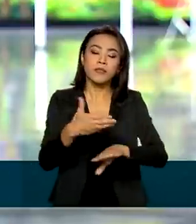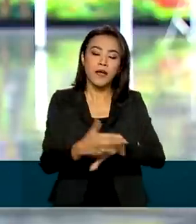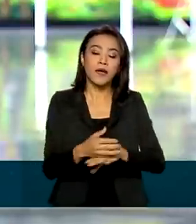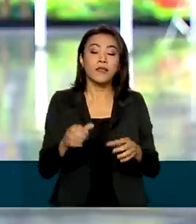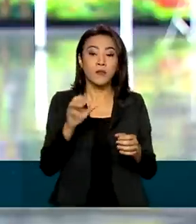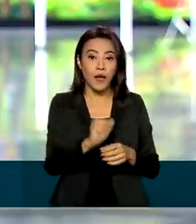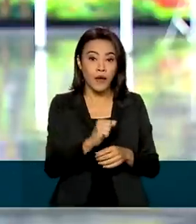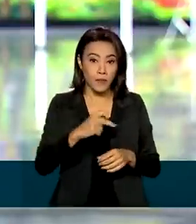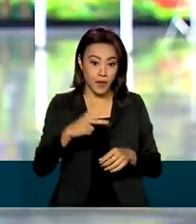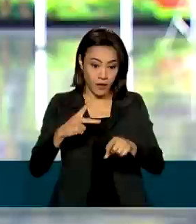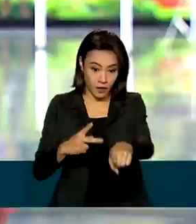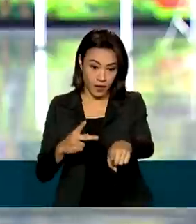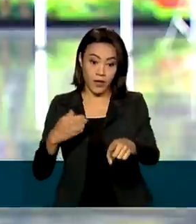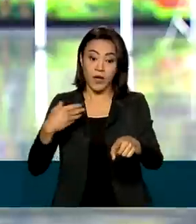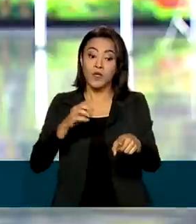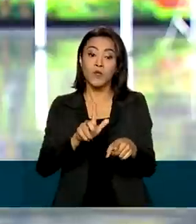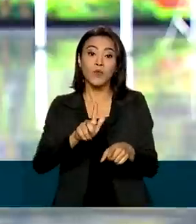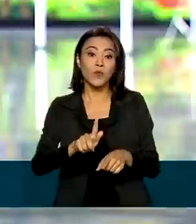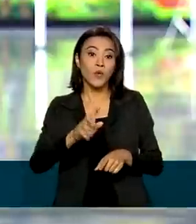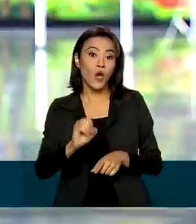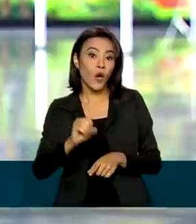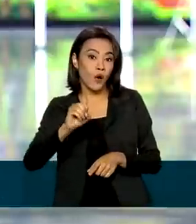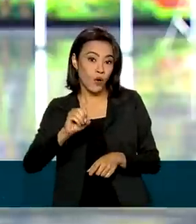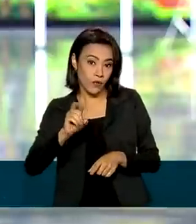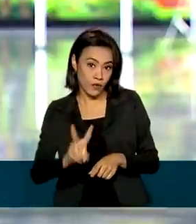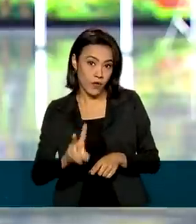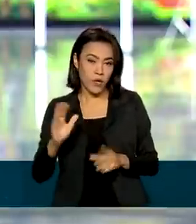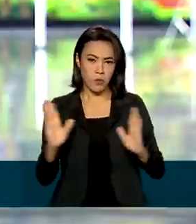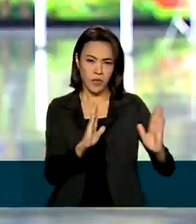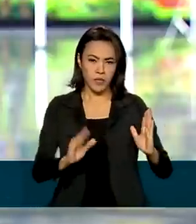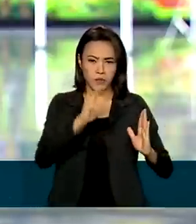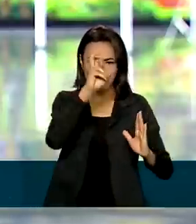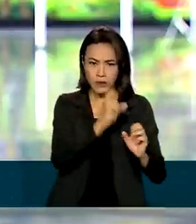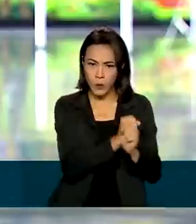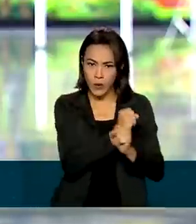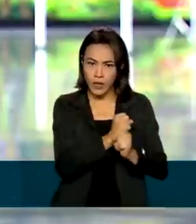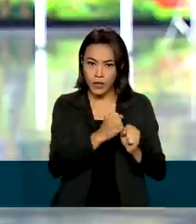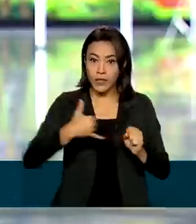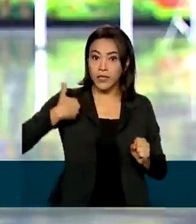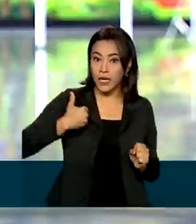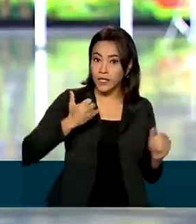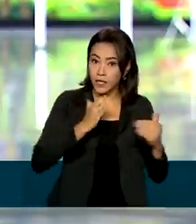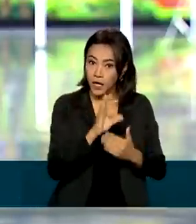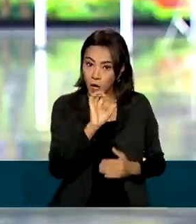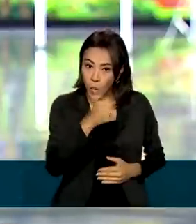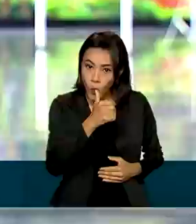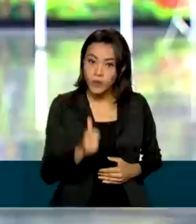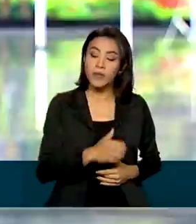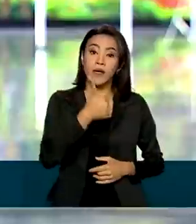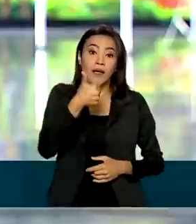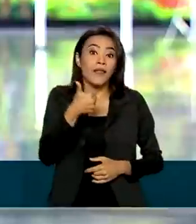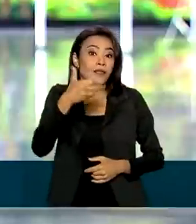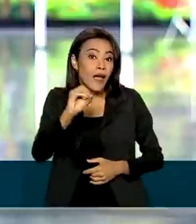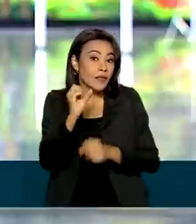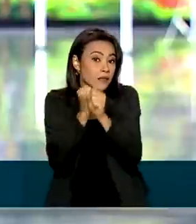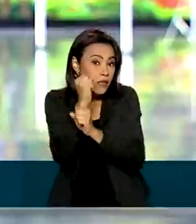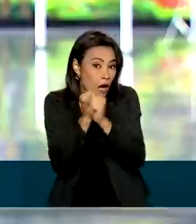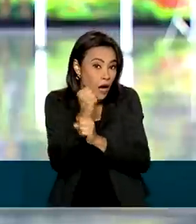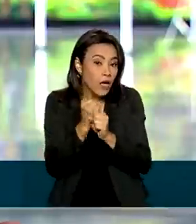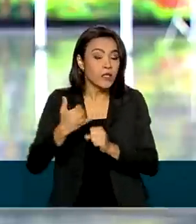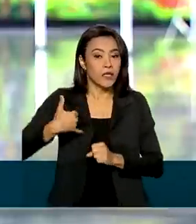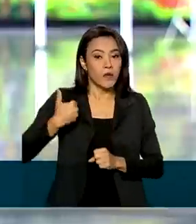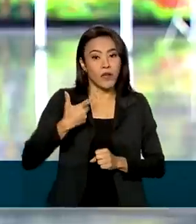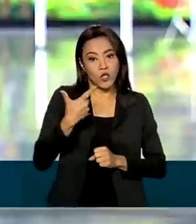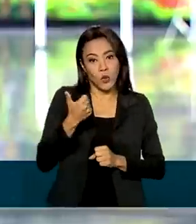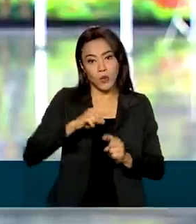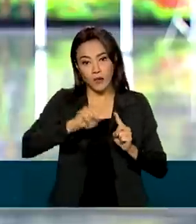.br. O prazo de validade será de 5 anos para quem tem até 11 anos de idade, de 10 anos para quem tem de 12 a